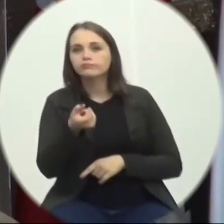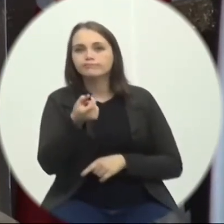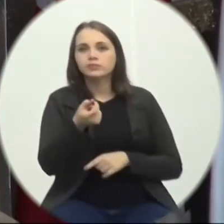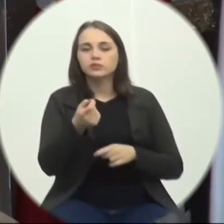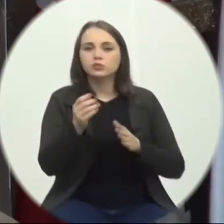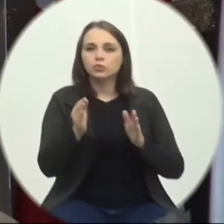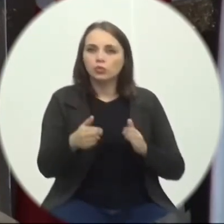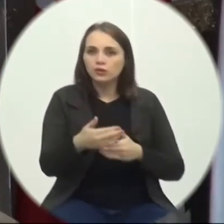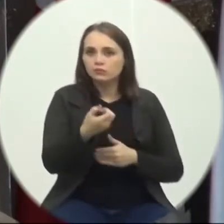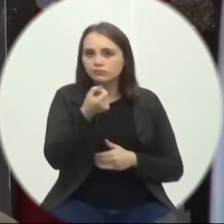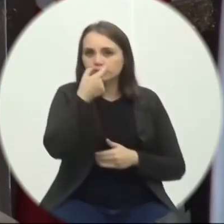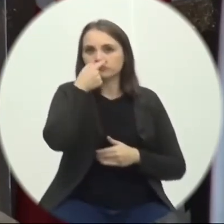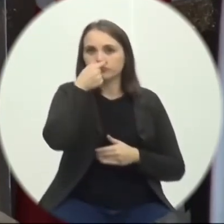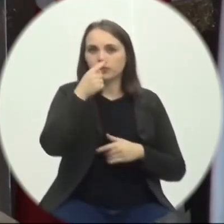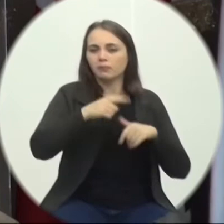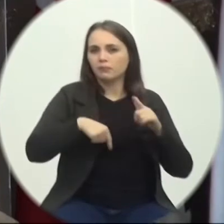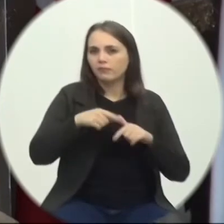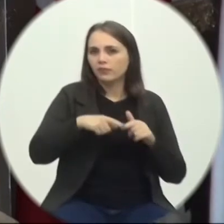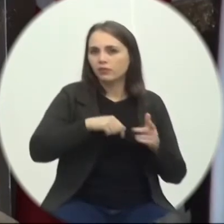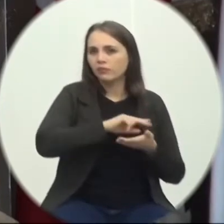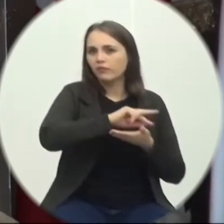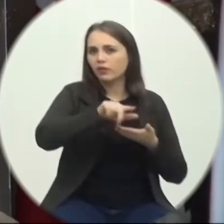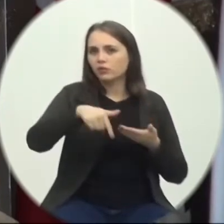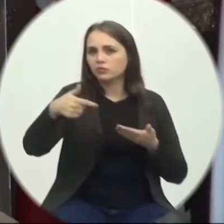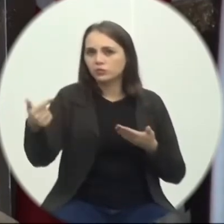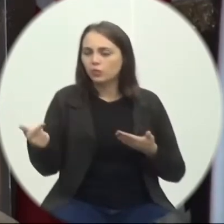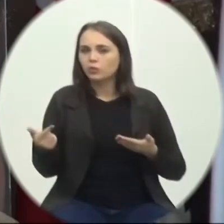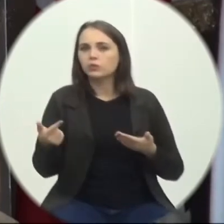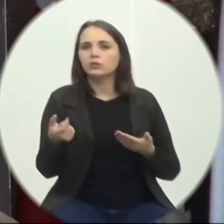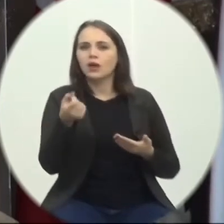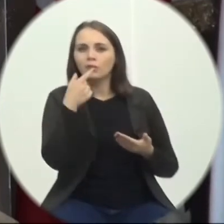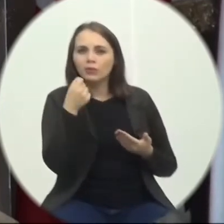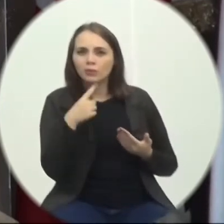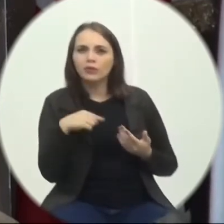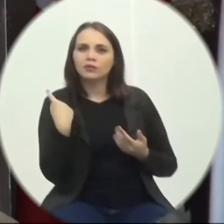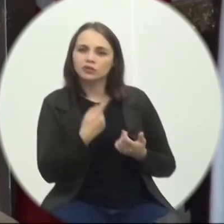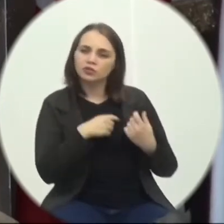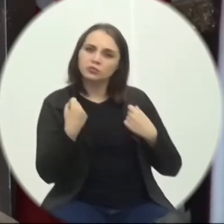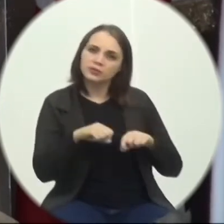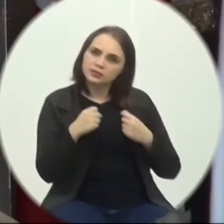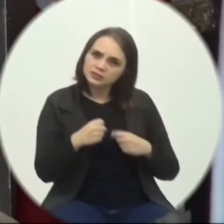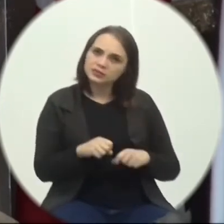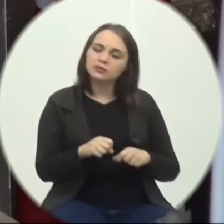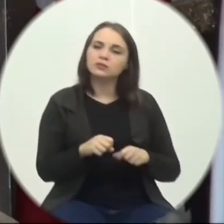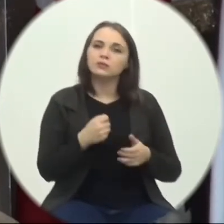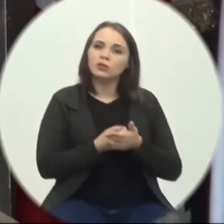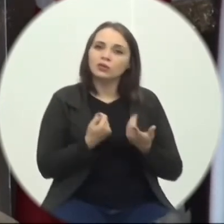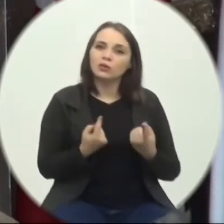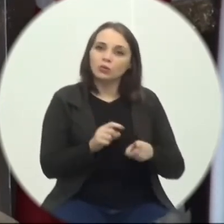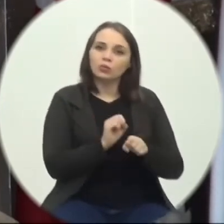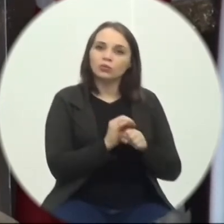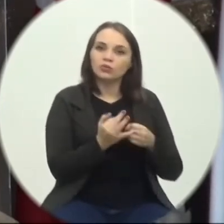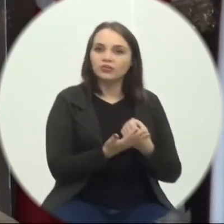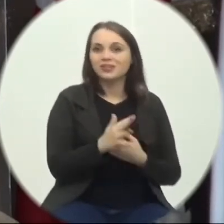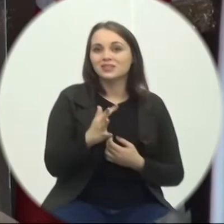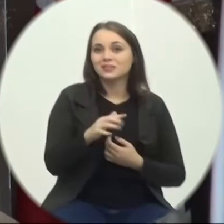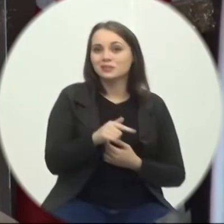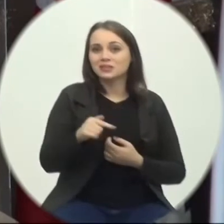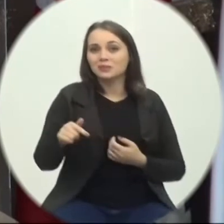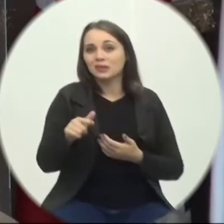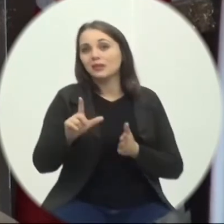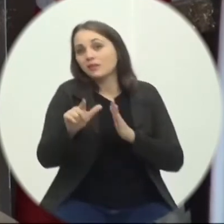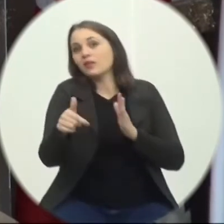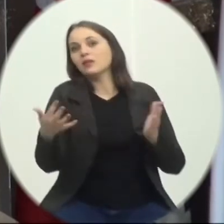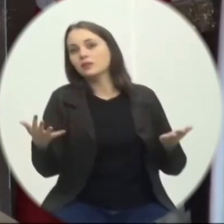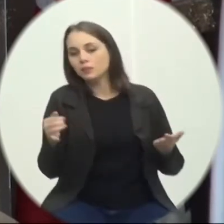medicamentos Sondas E entre outros Tantos equipamentos Que a gente precisa E talvez Para daqui Algumas semanas A quantidade